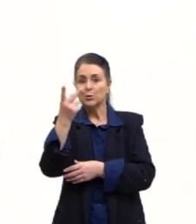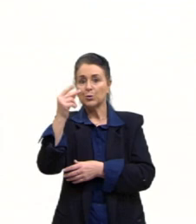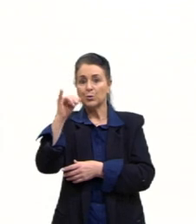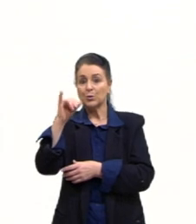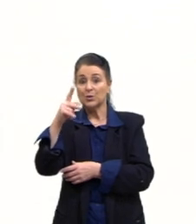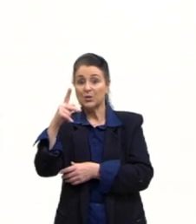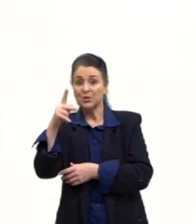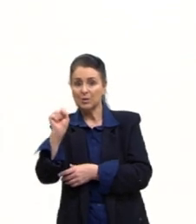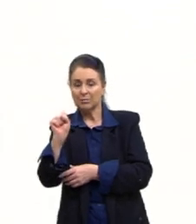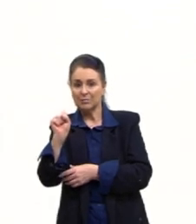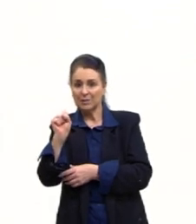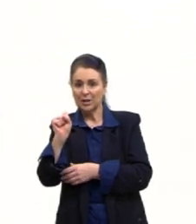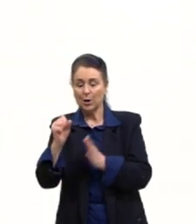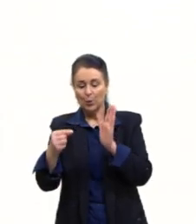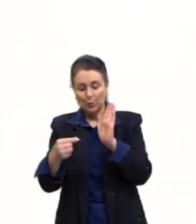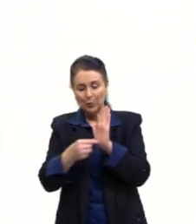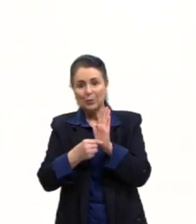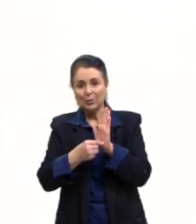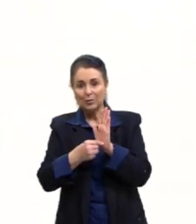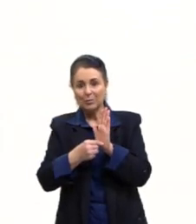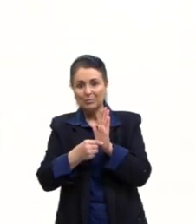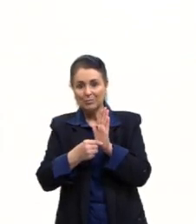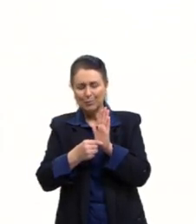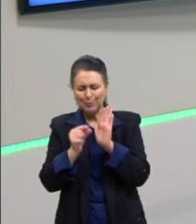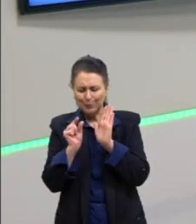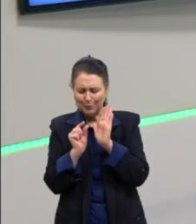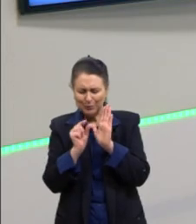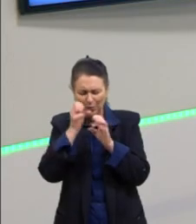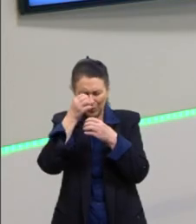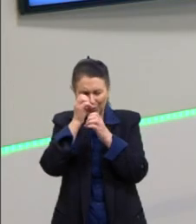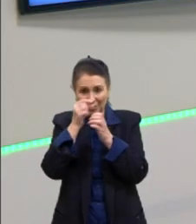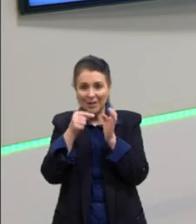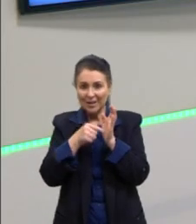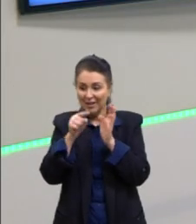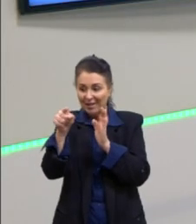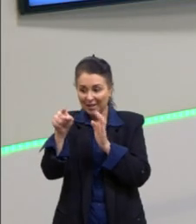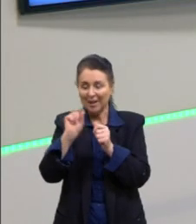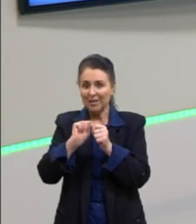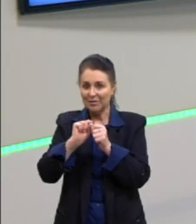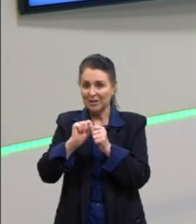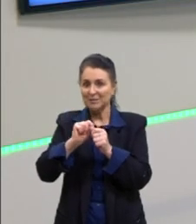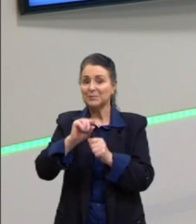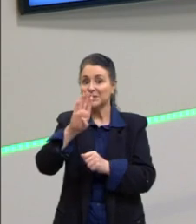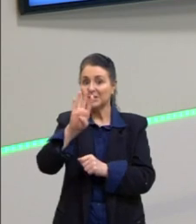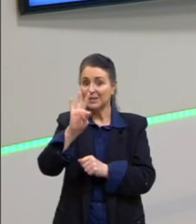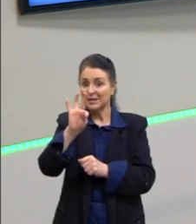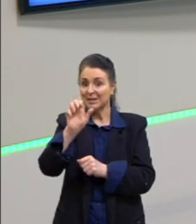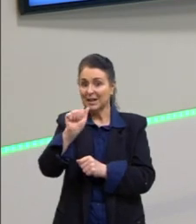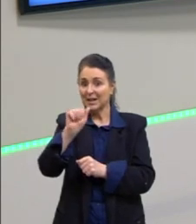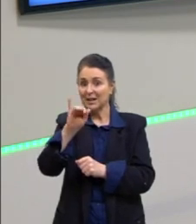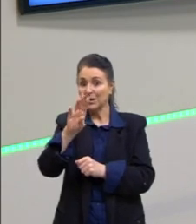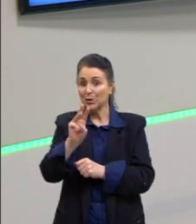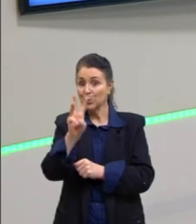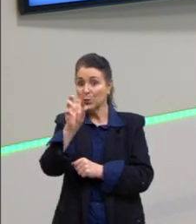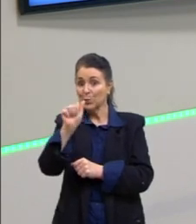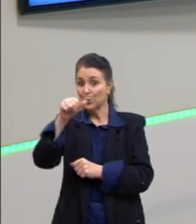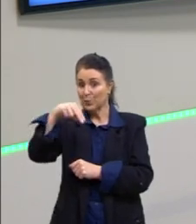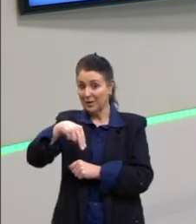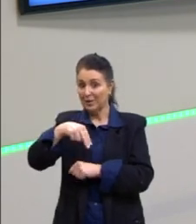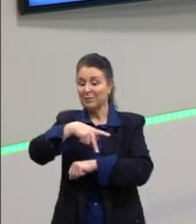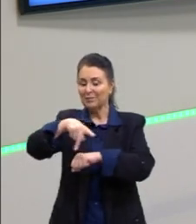Hoje, os microchips que a gente conhece, bem pequenininho, vêm de Taiwan, tá? E aí, eles começam a...